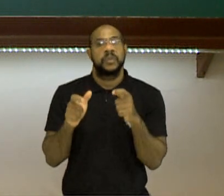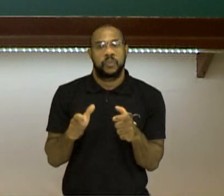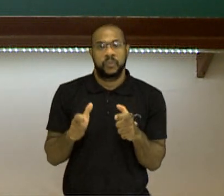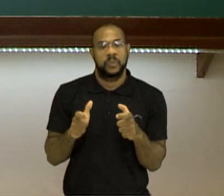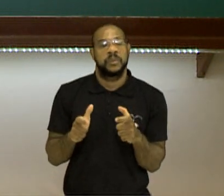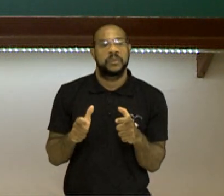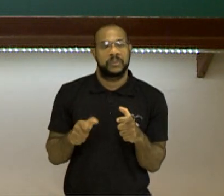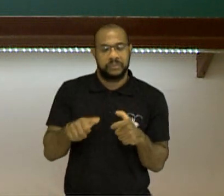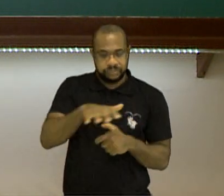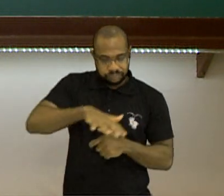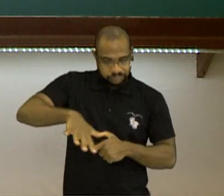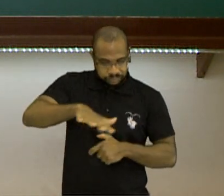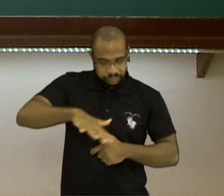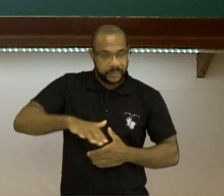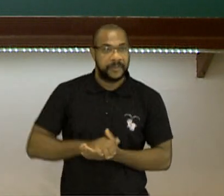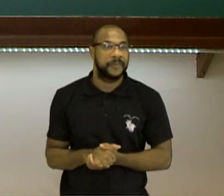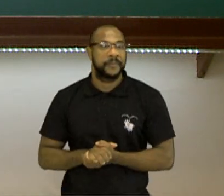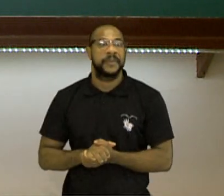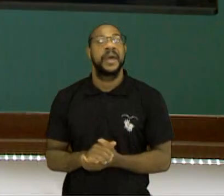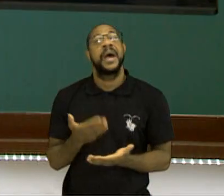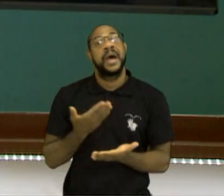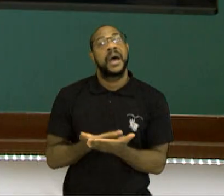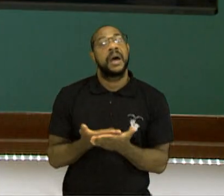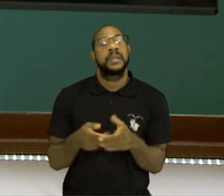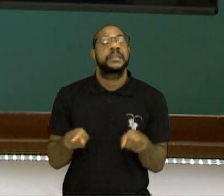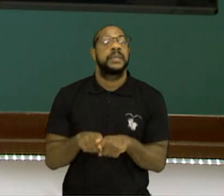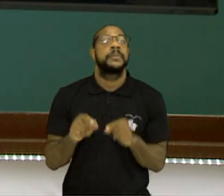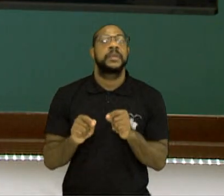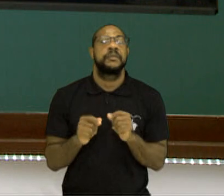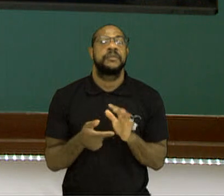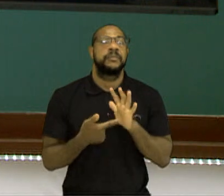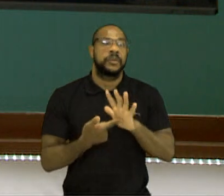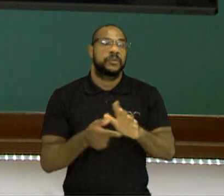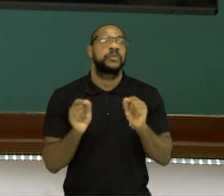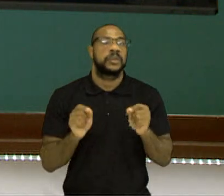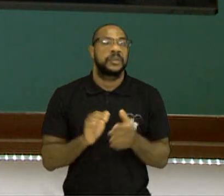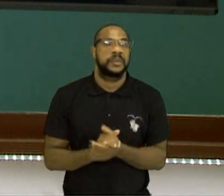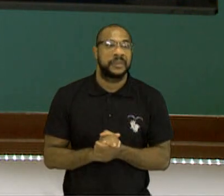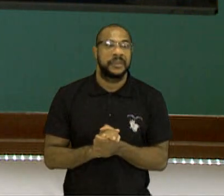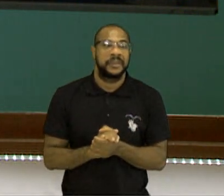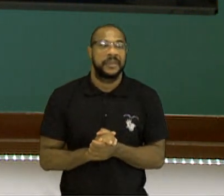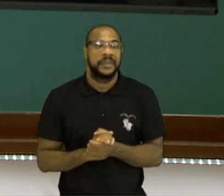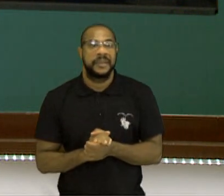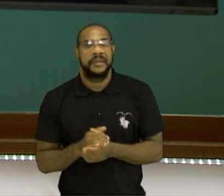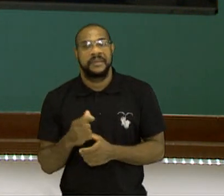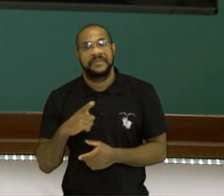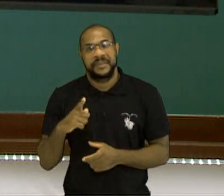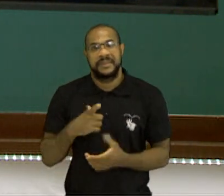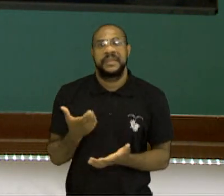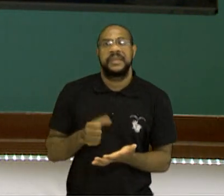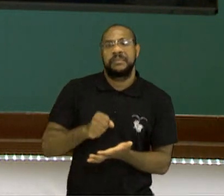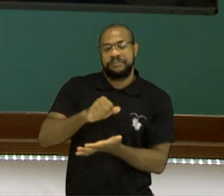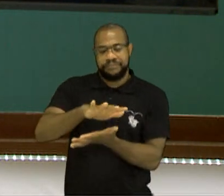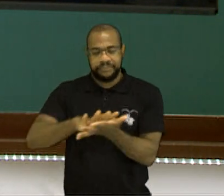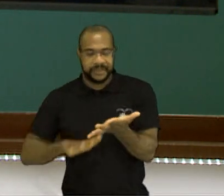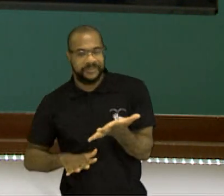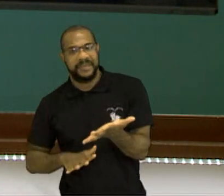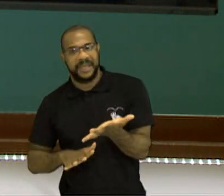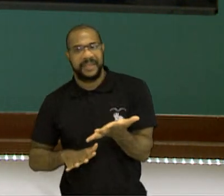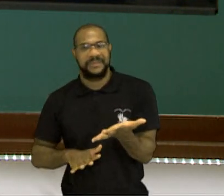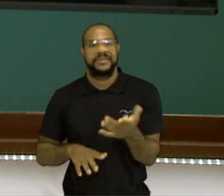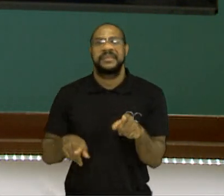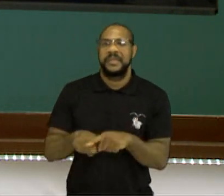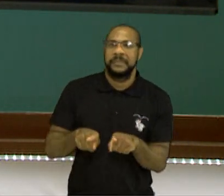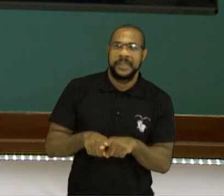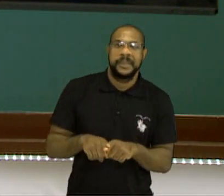eletromagnético. A aula também vai propor dois quiz para ver se o aluno está precisando de som na aula e um exercício no